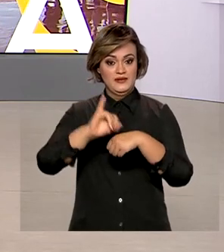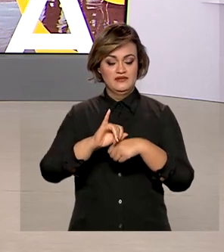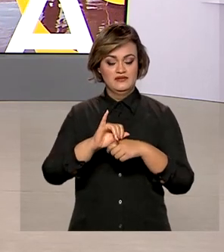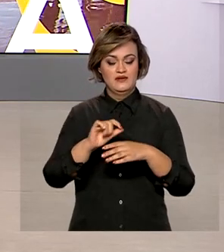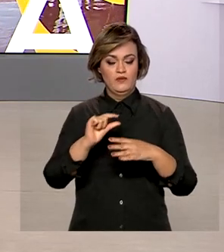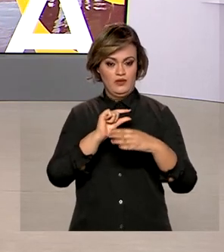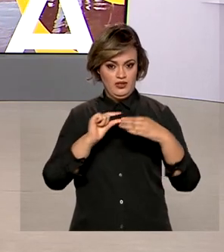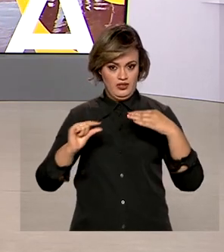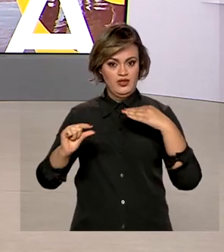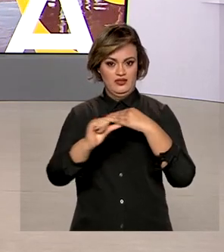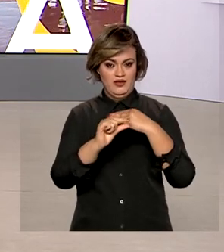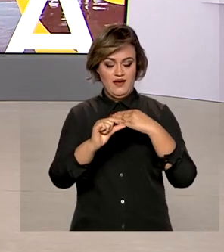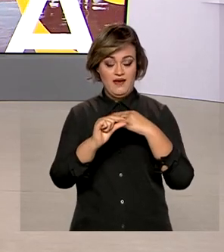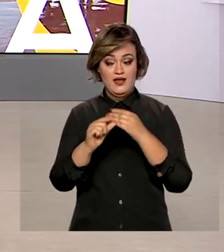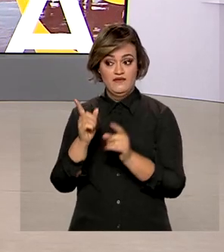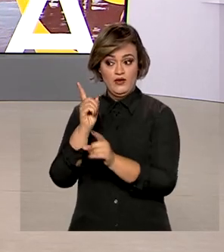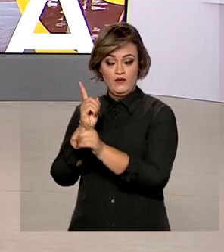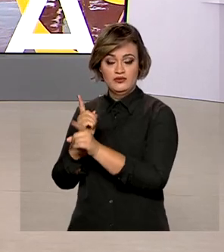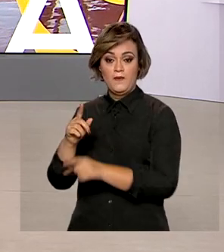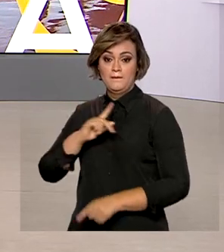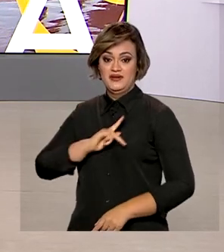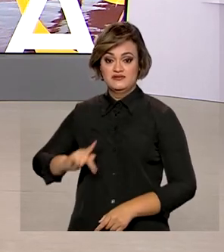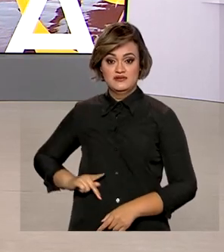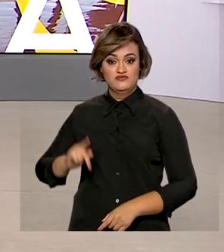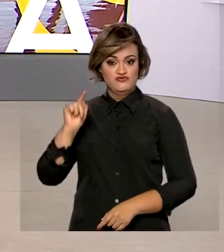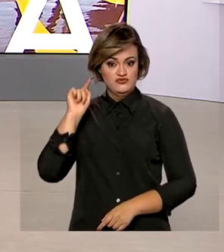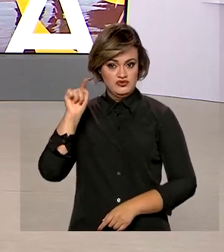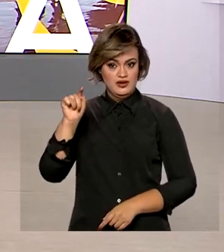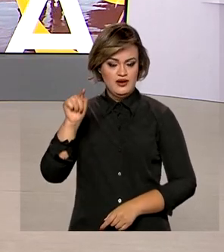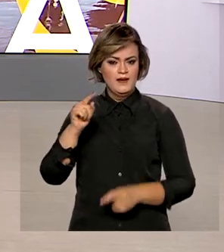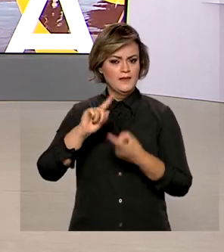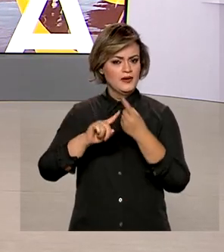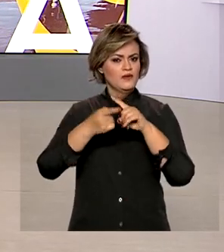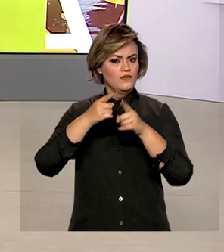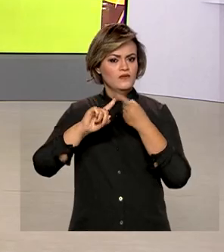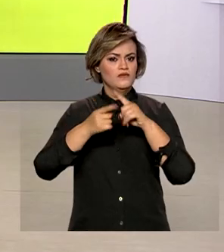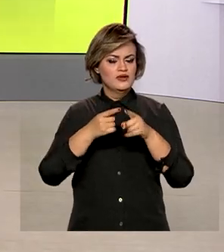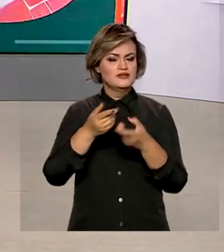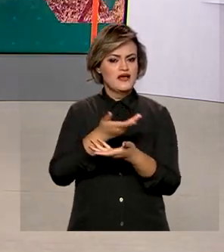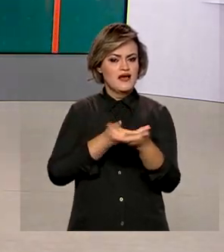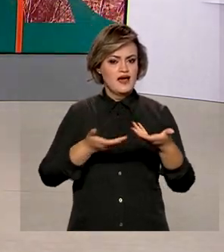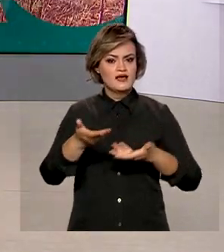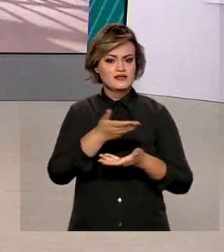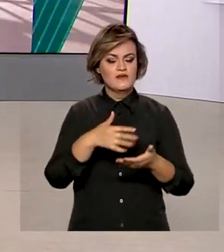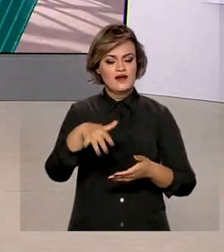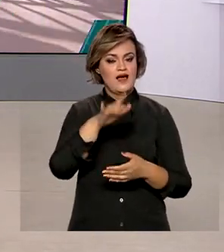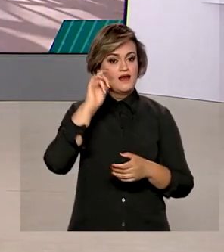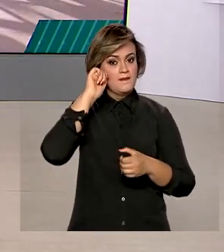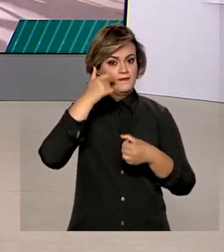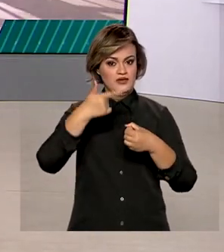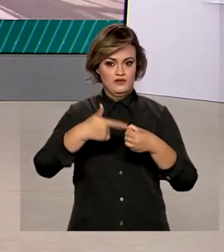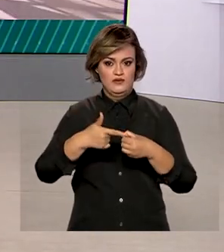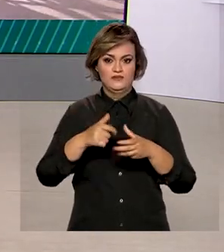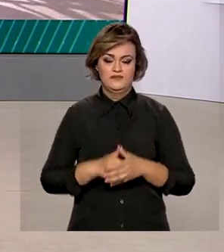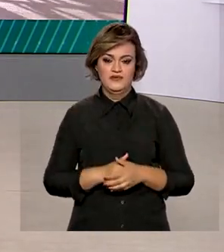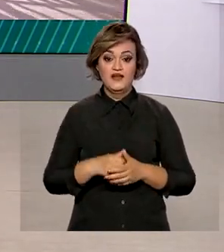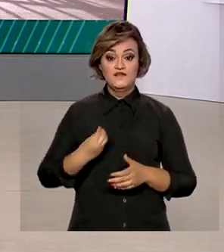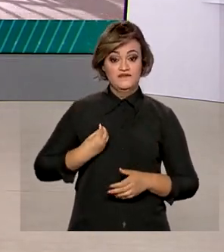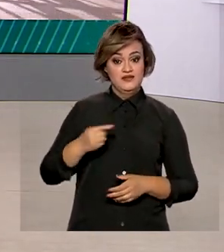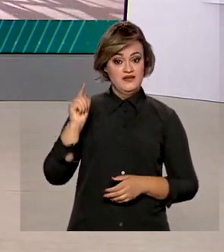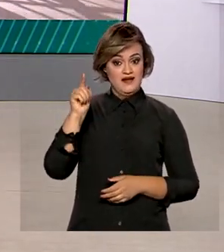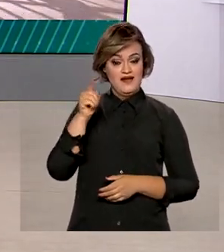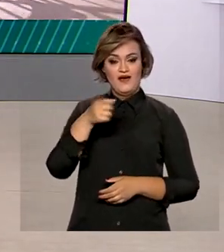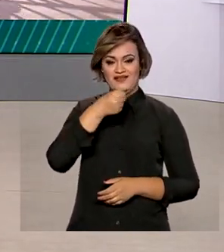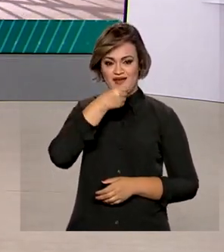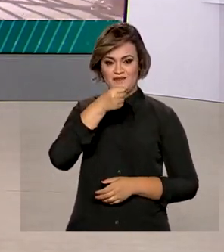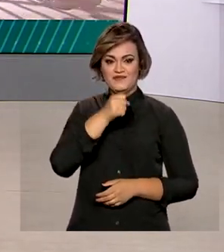capital Georgetown, ele se encontra com o presidente Mohamed Ali para discutir cooperação no setor de petróleo. Quem já está lá e